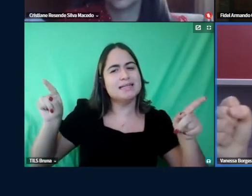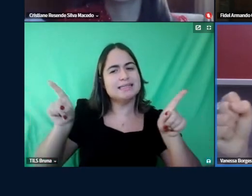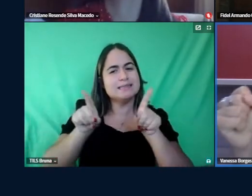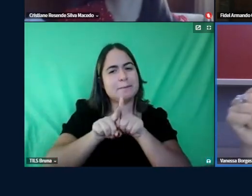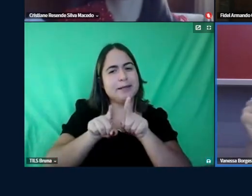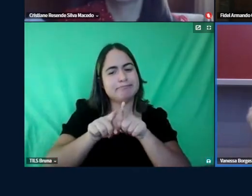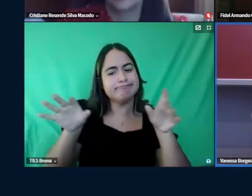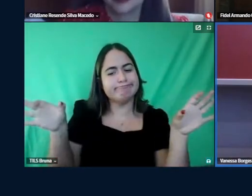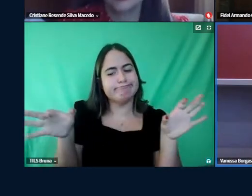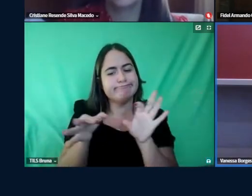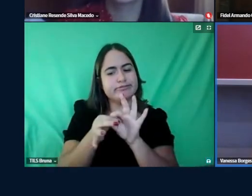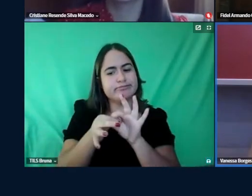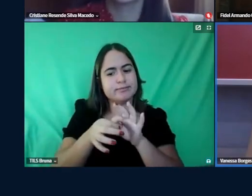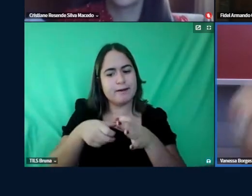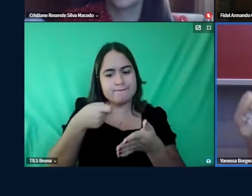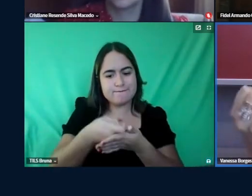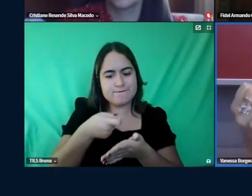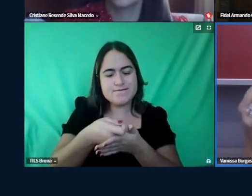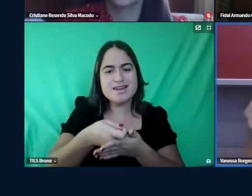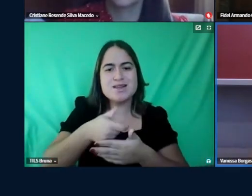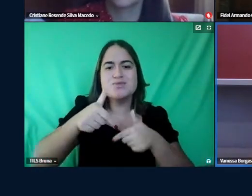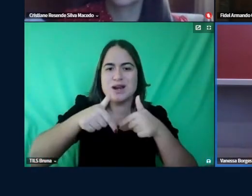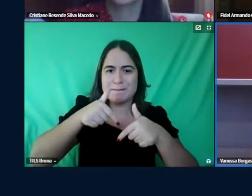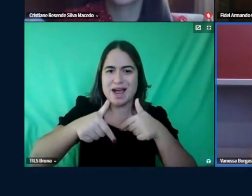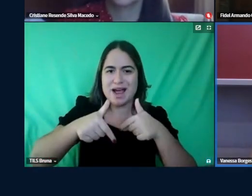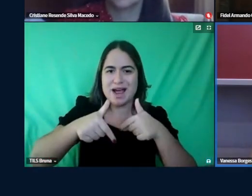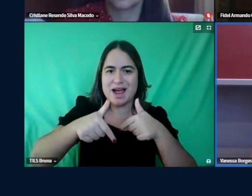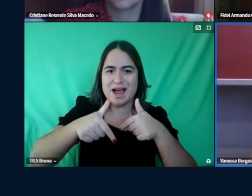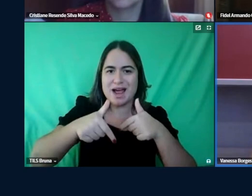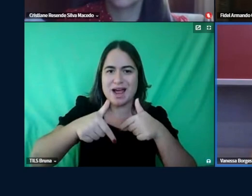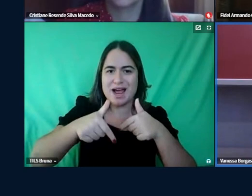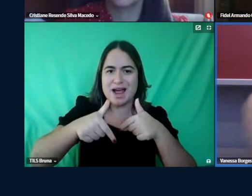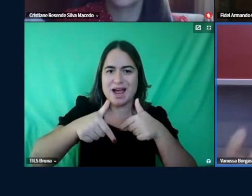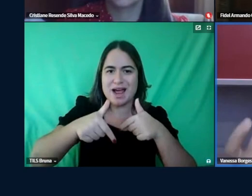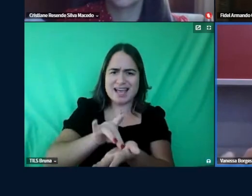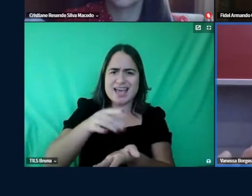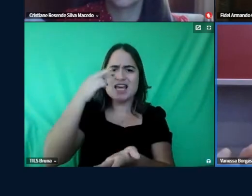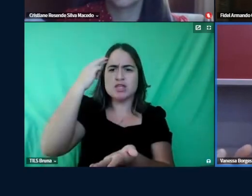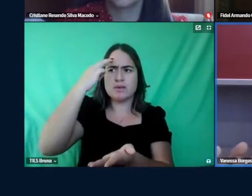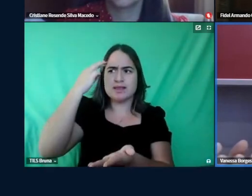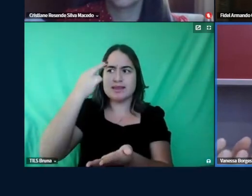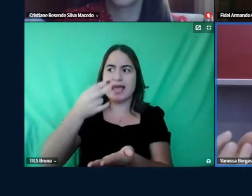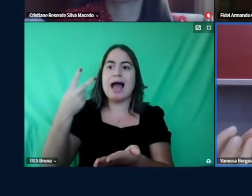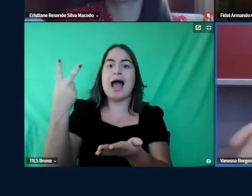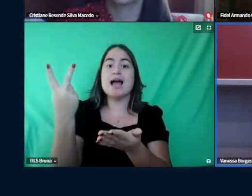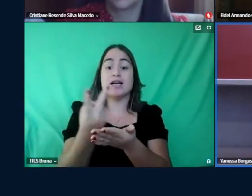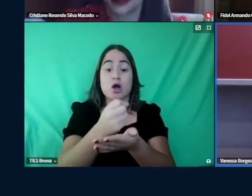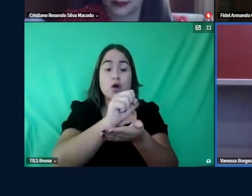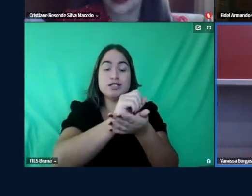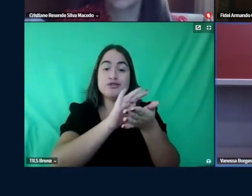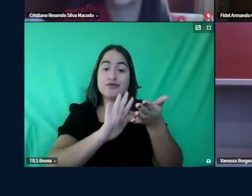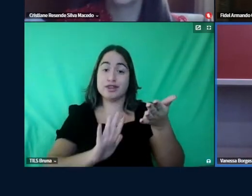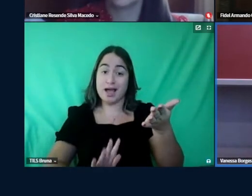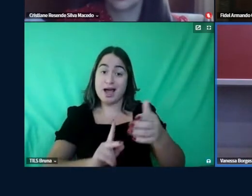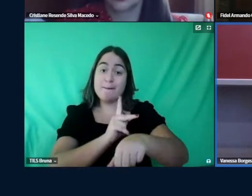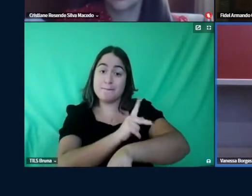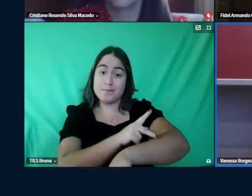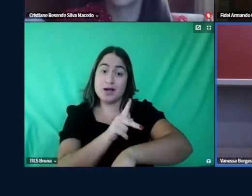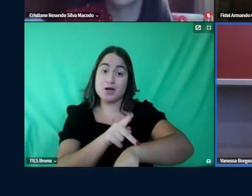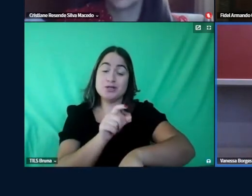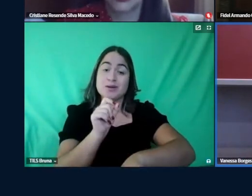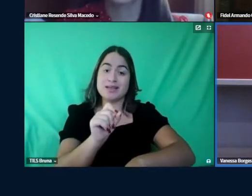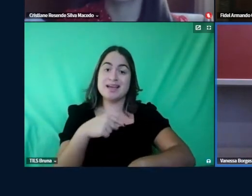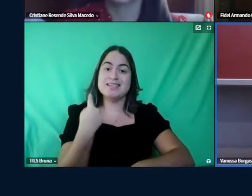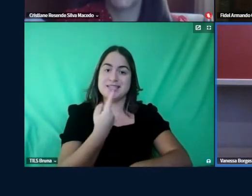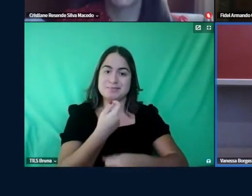massa como a Cristiane falou várias vezes o concretizar o tornar essa ideia uma atividade pedagógica a precisa de